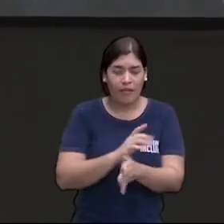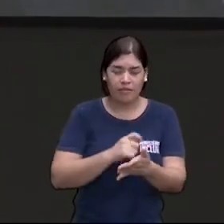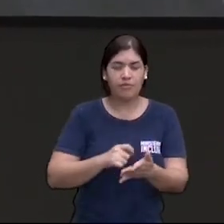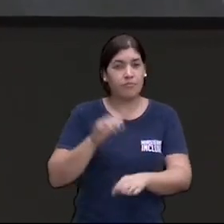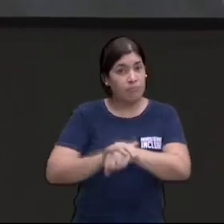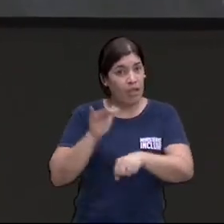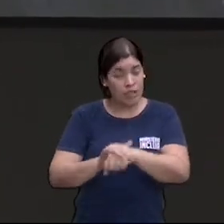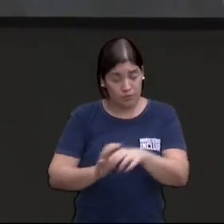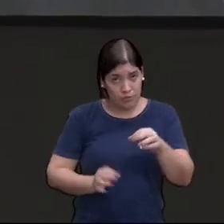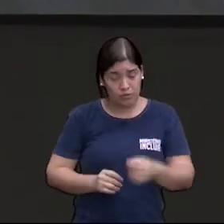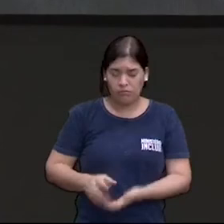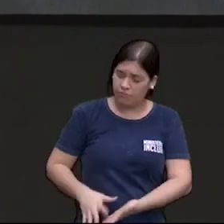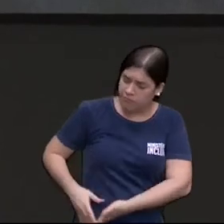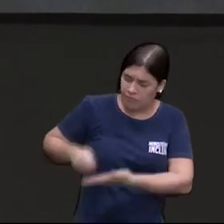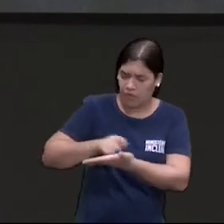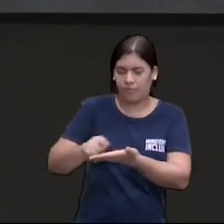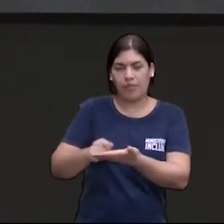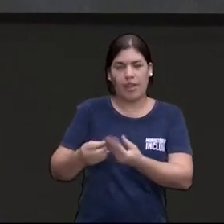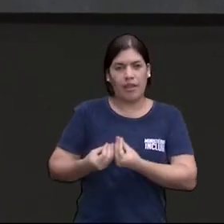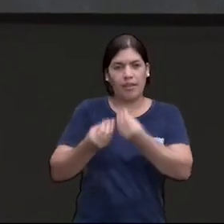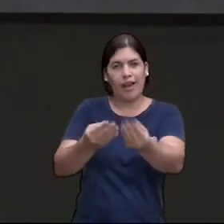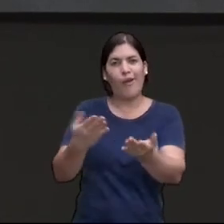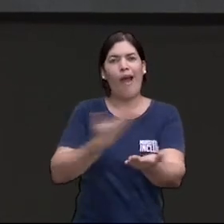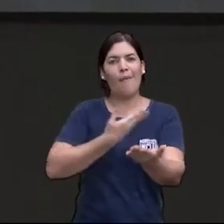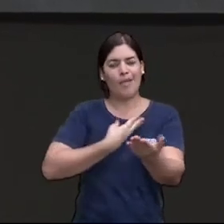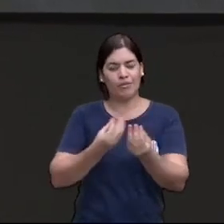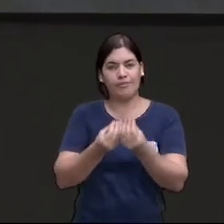e entregou na mão do seu amigo